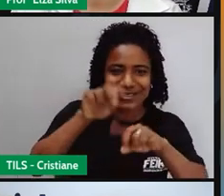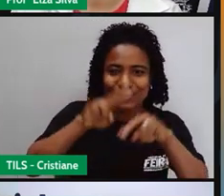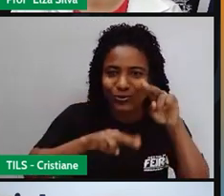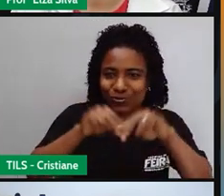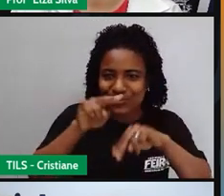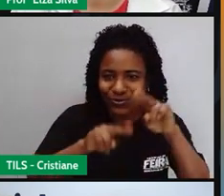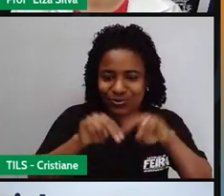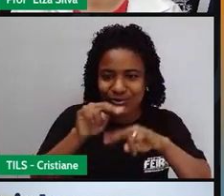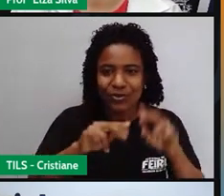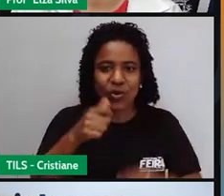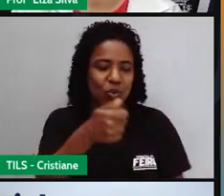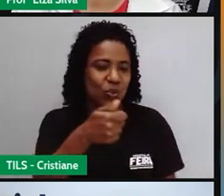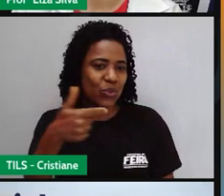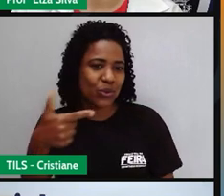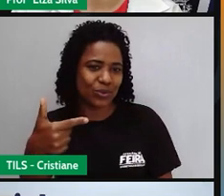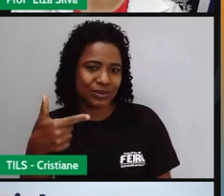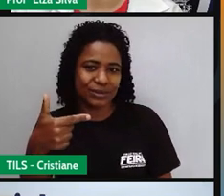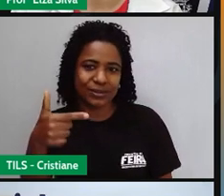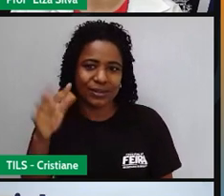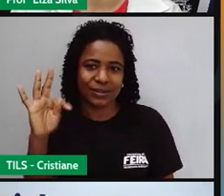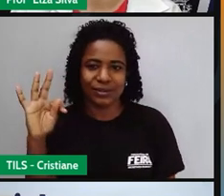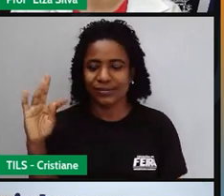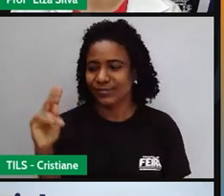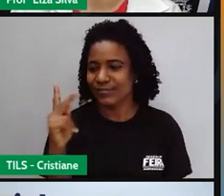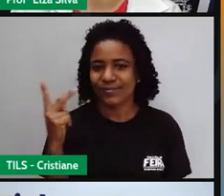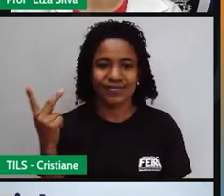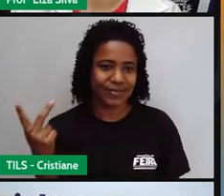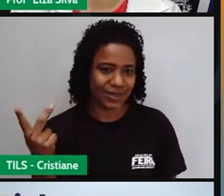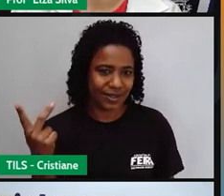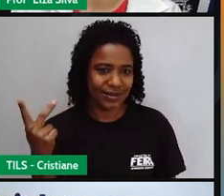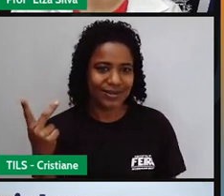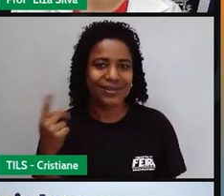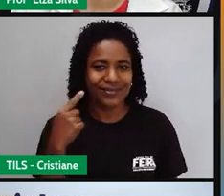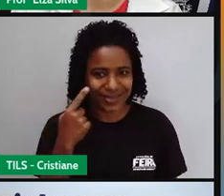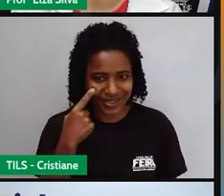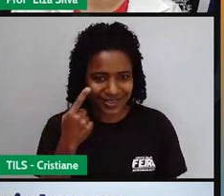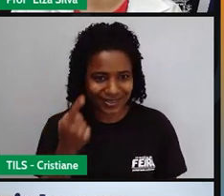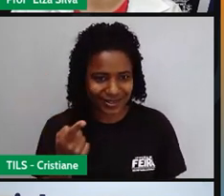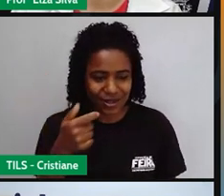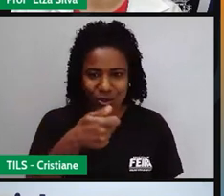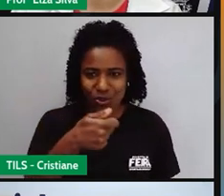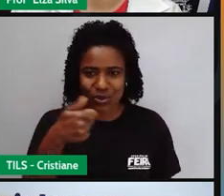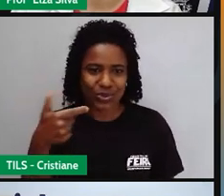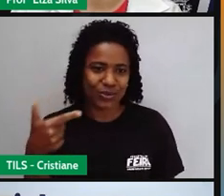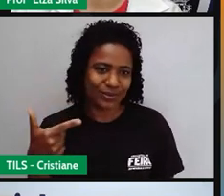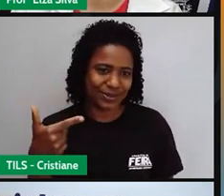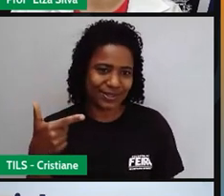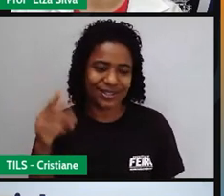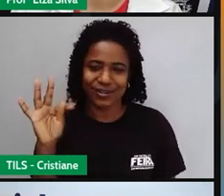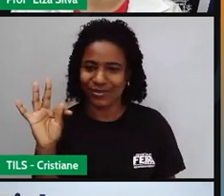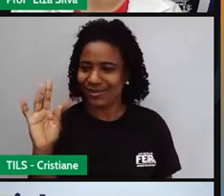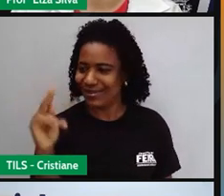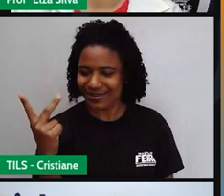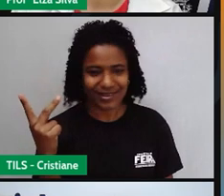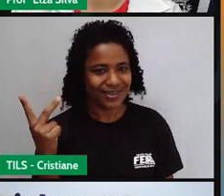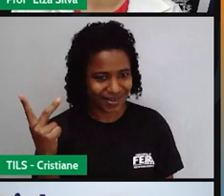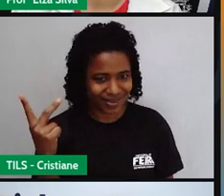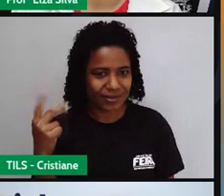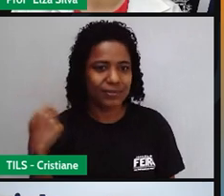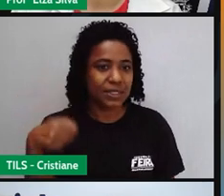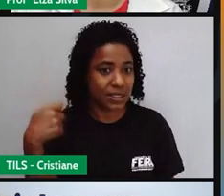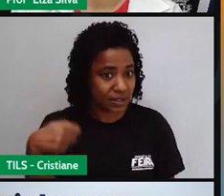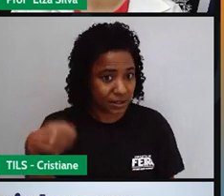que é 12. Só que ele está em número ordinal. Por isso que tem esse THzinho depois do número 12, tá?